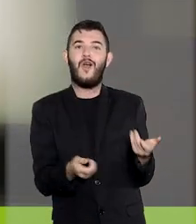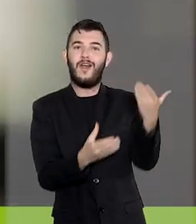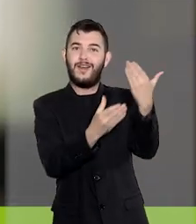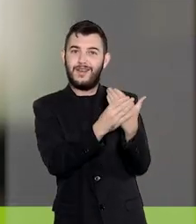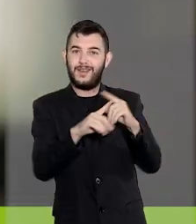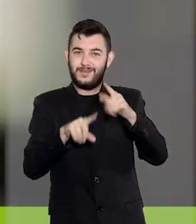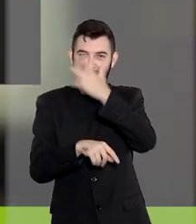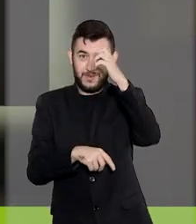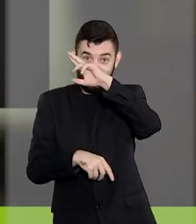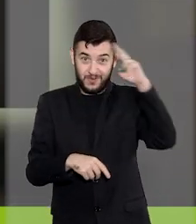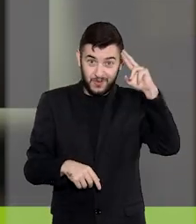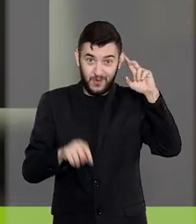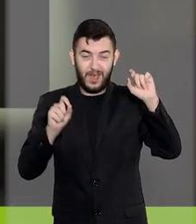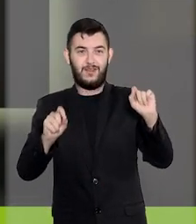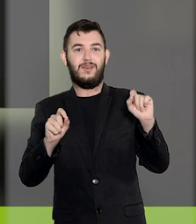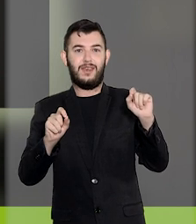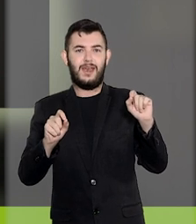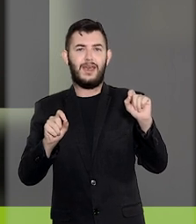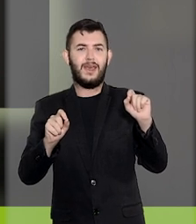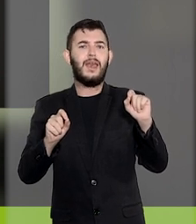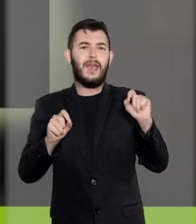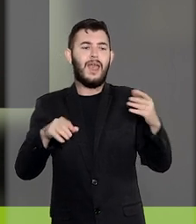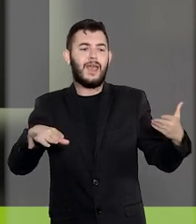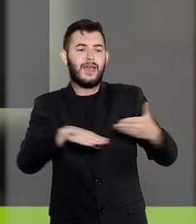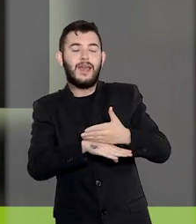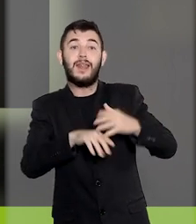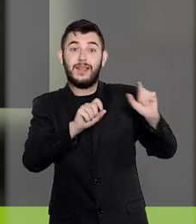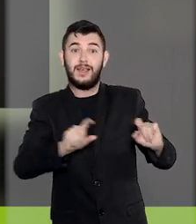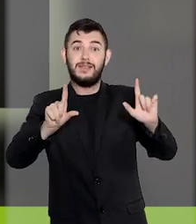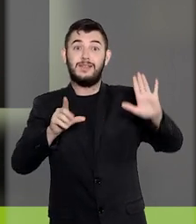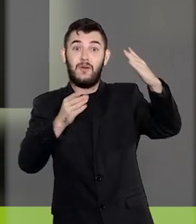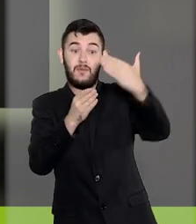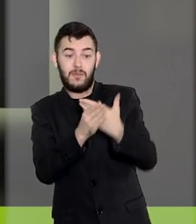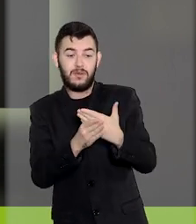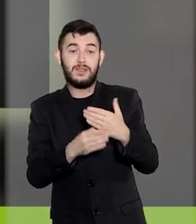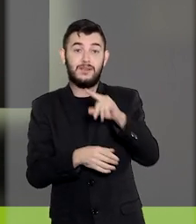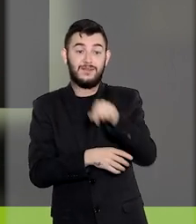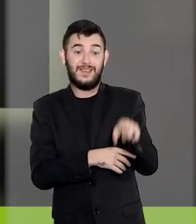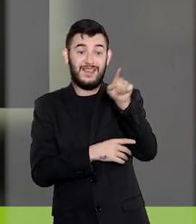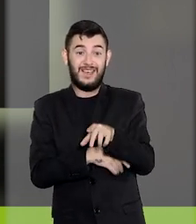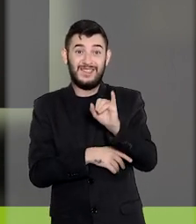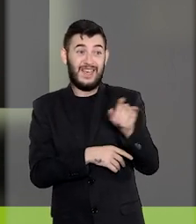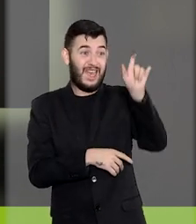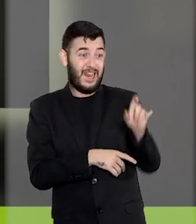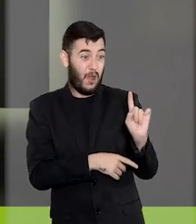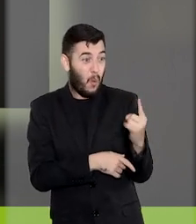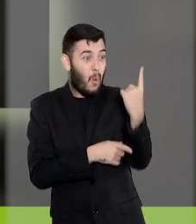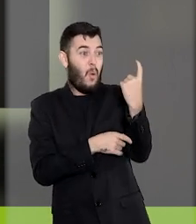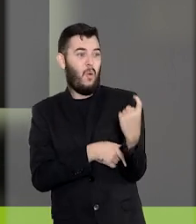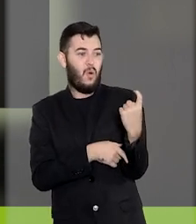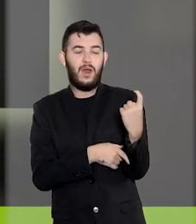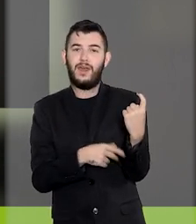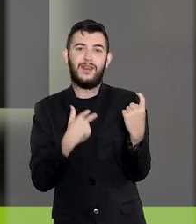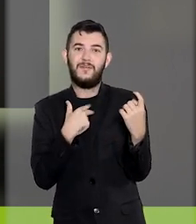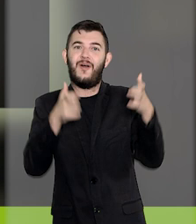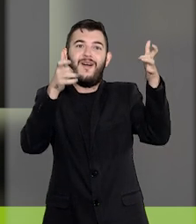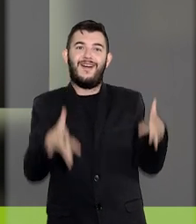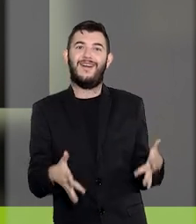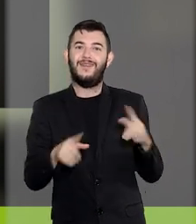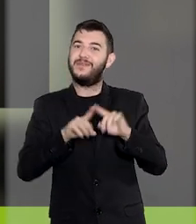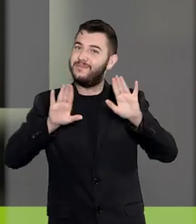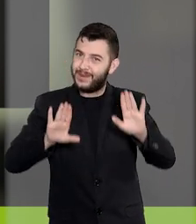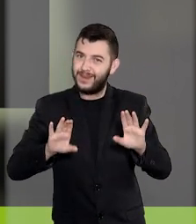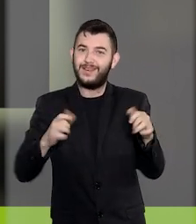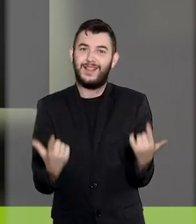O usuário só não conseguirá renunciar à credencial, caso seja o único com acesso ao processo. Além disso,